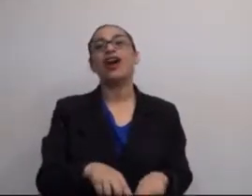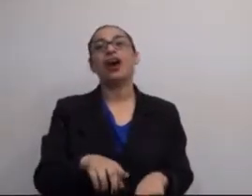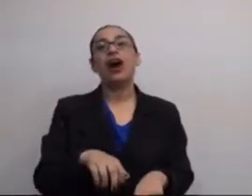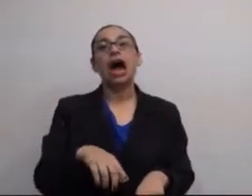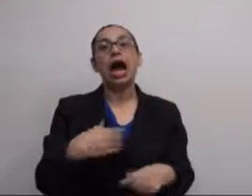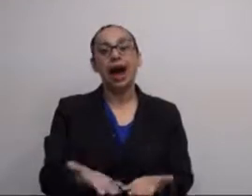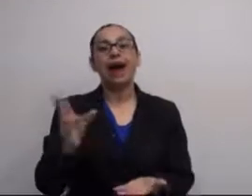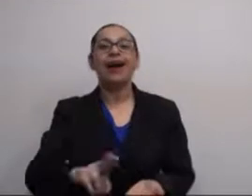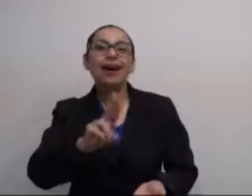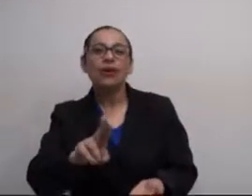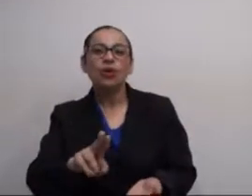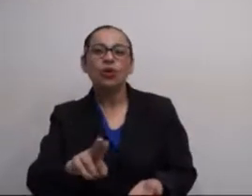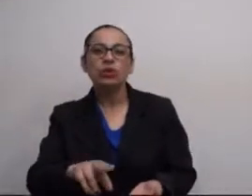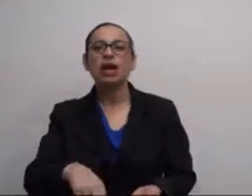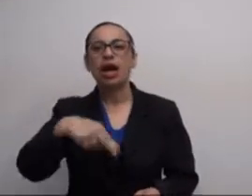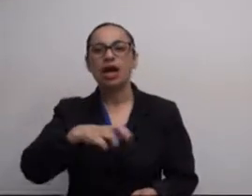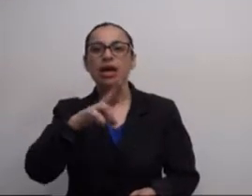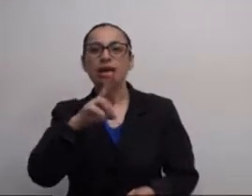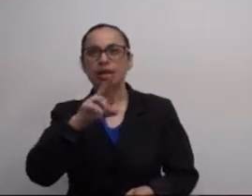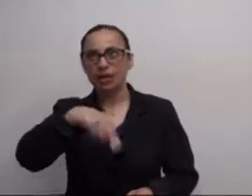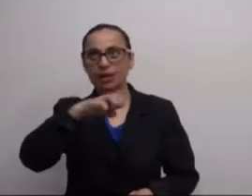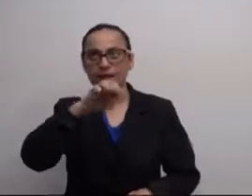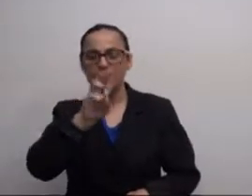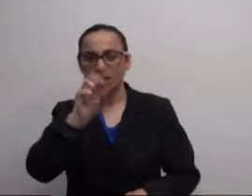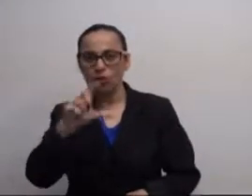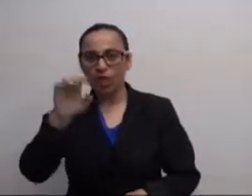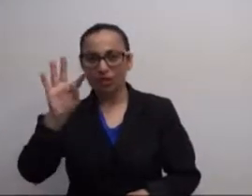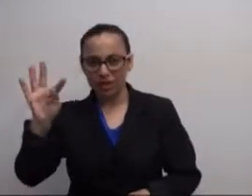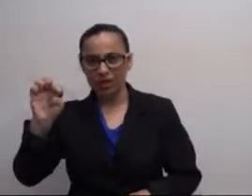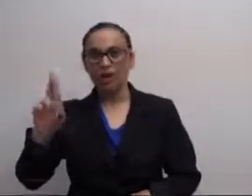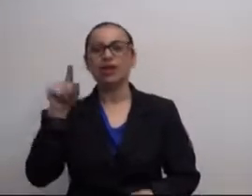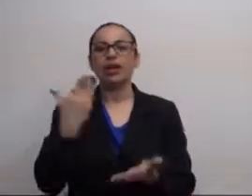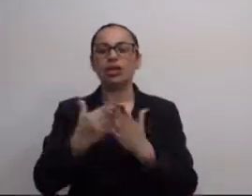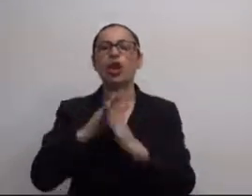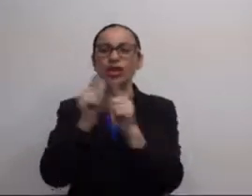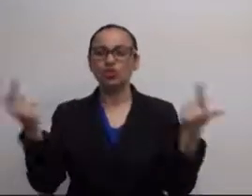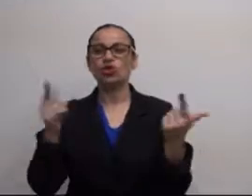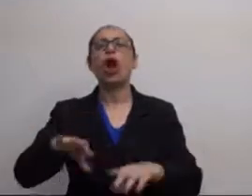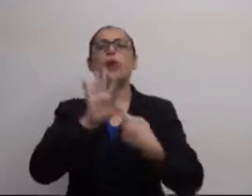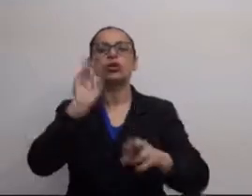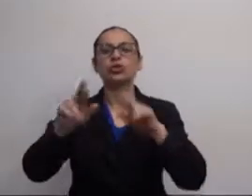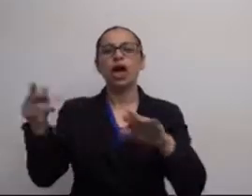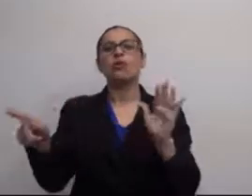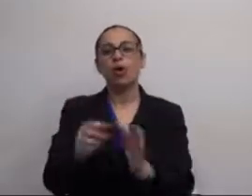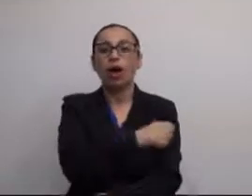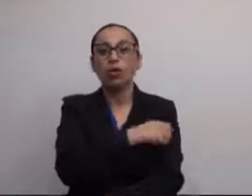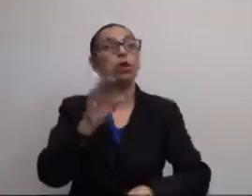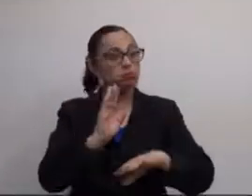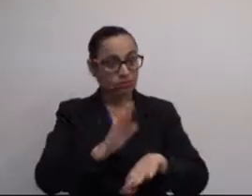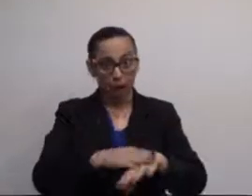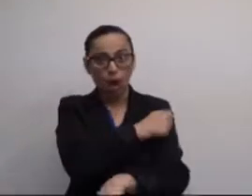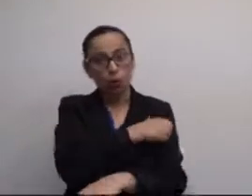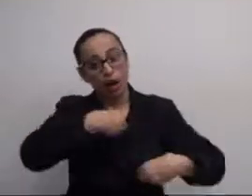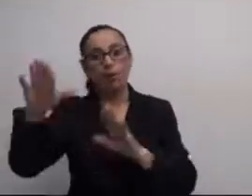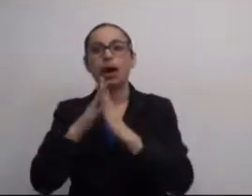e ele quer ser parte disso. O uso, eles fazem uma newsletter na escola, divulgam isso pros pais, então eles